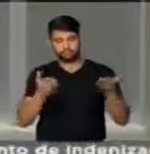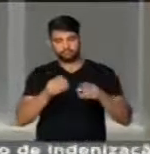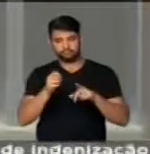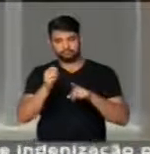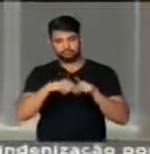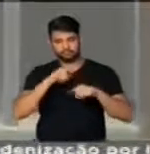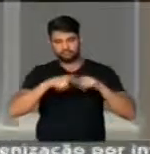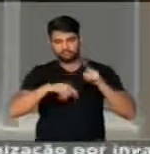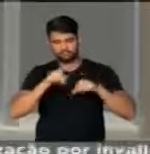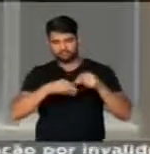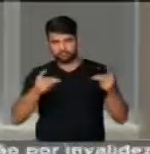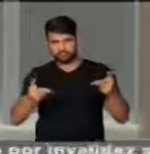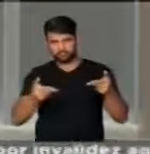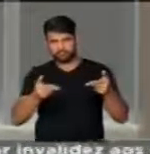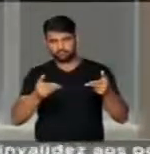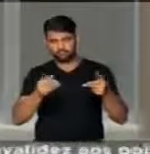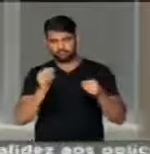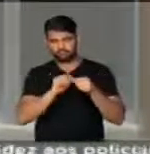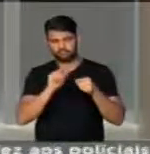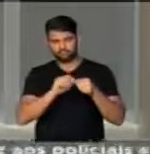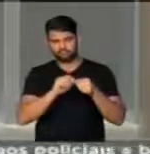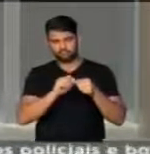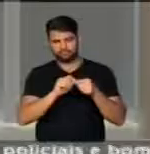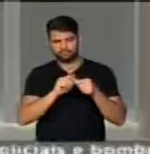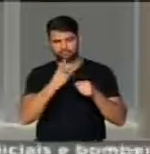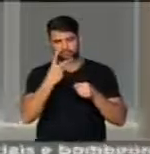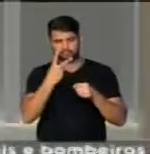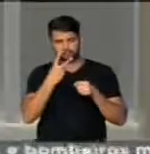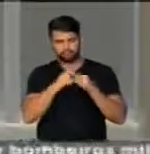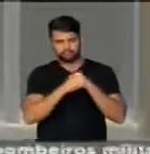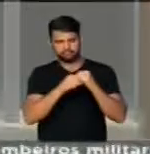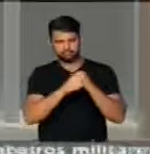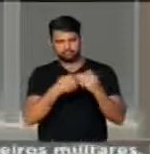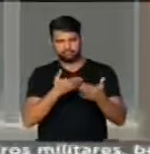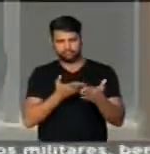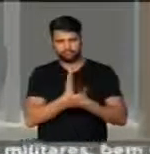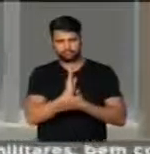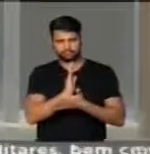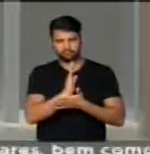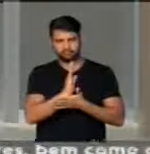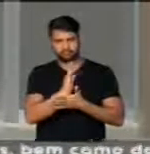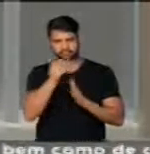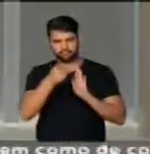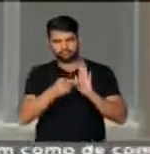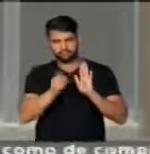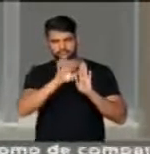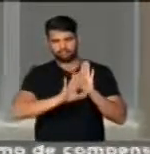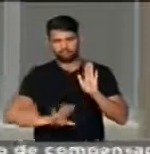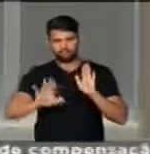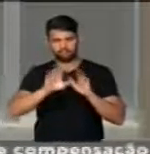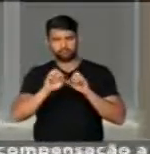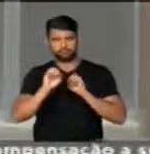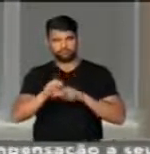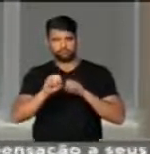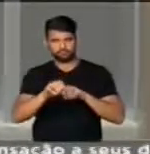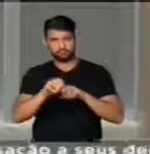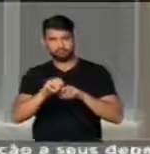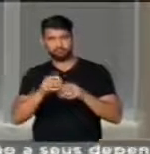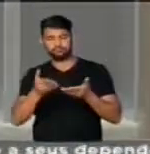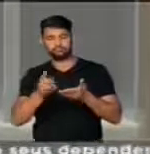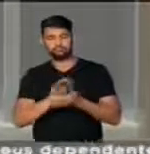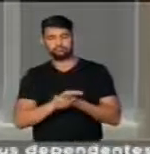mês de junho, completamos dois anos da aprovação do Plano Nacional de Educação.